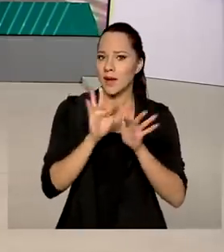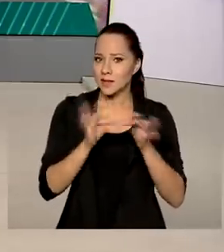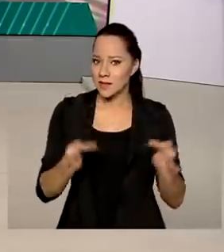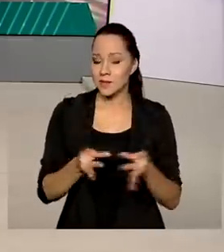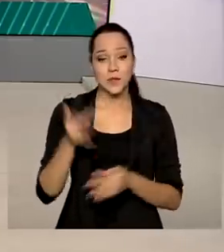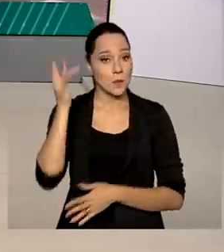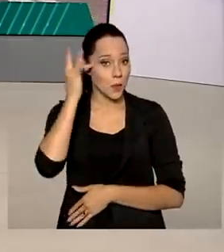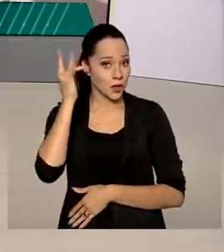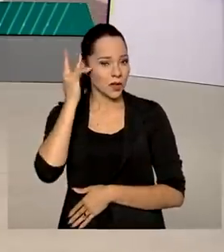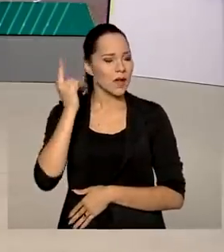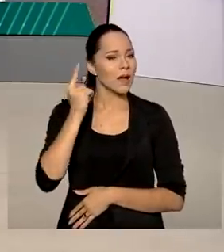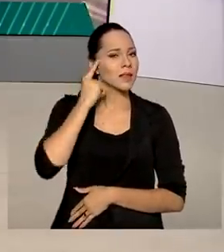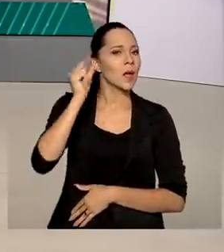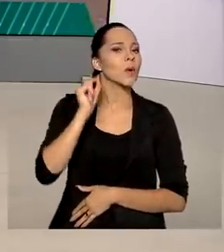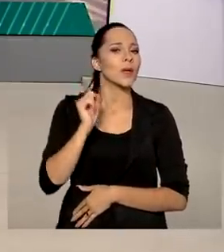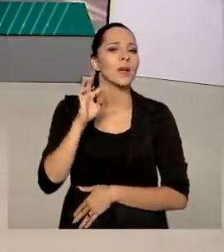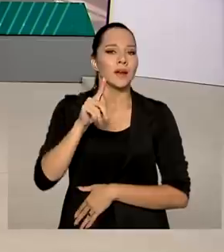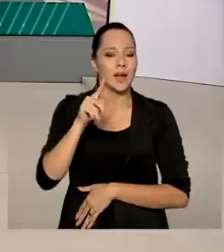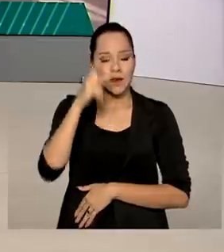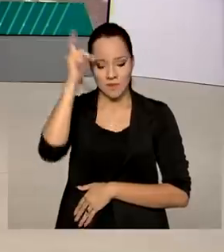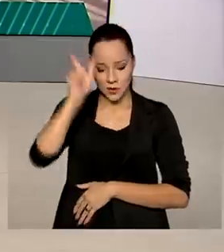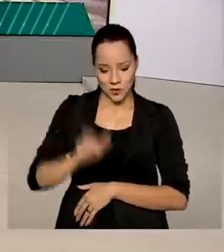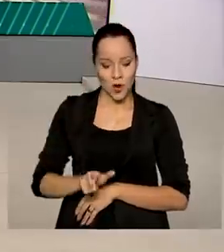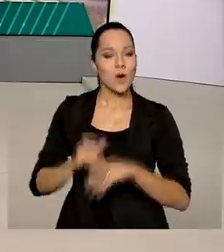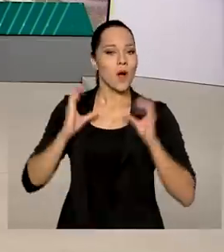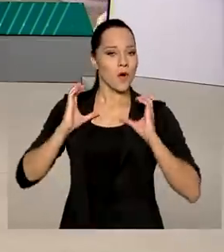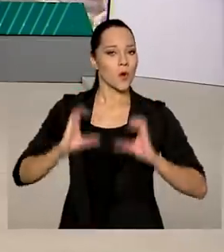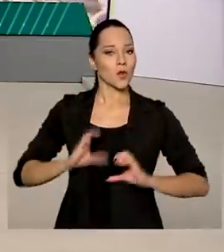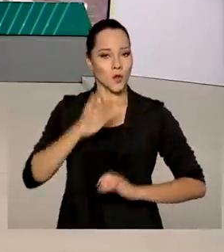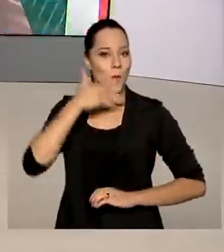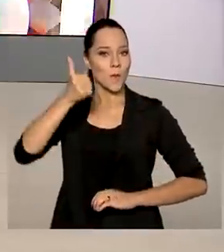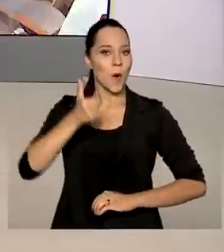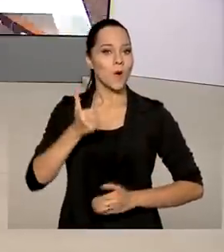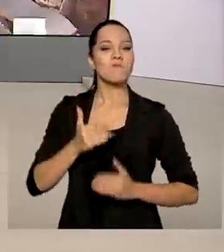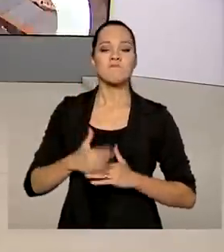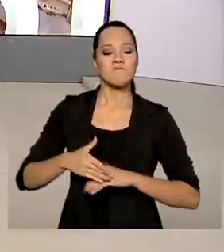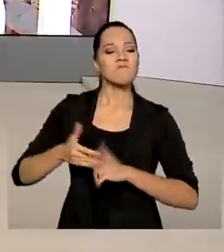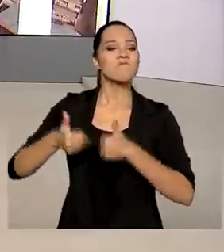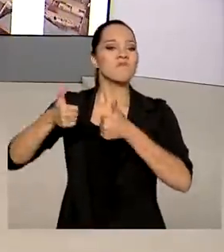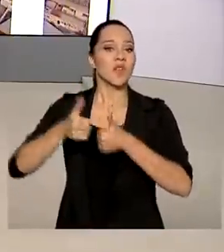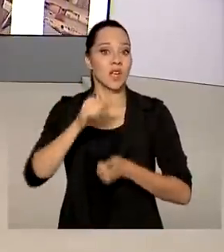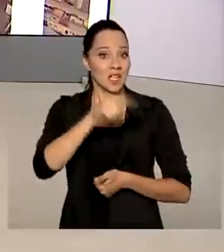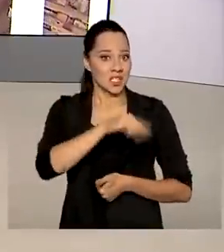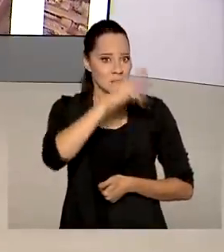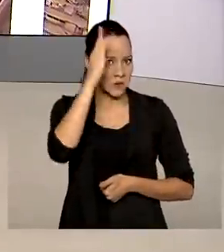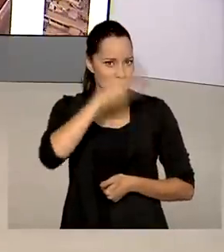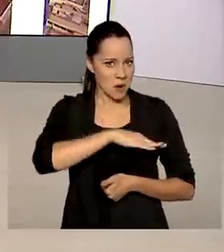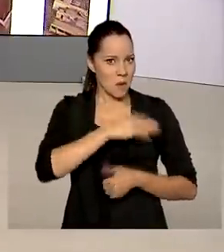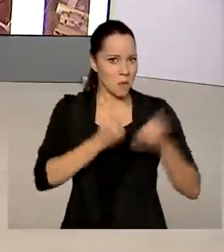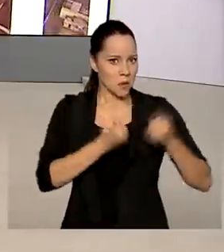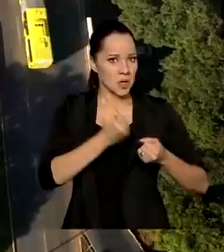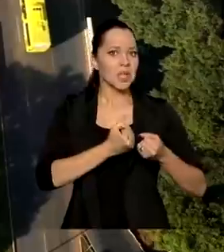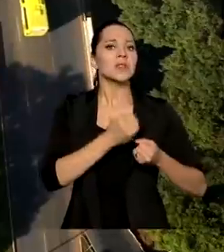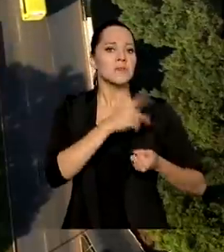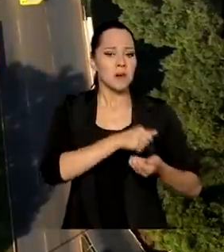modernas, a ideia é premiar o bom condutor e endurecer as medidas contra o mau motorista.